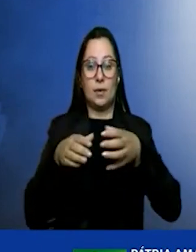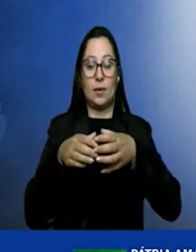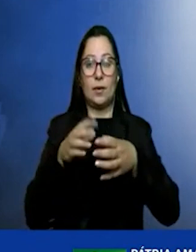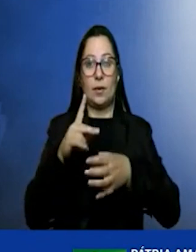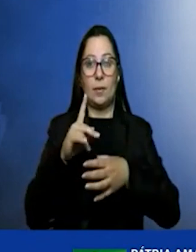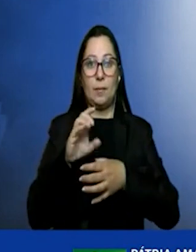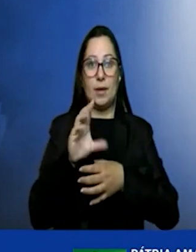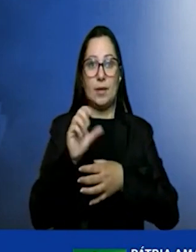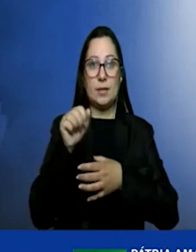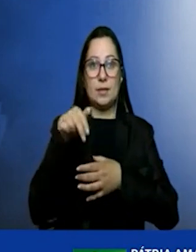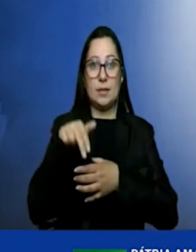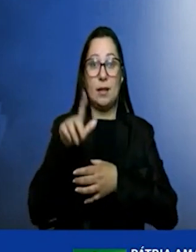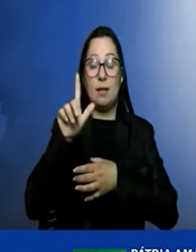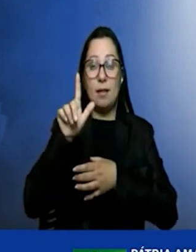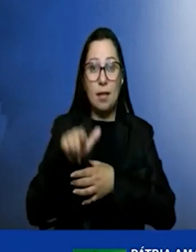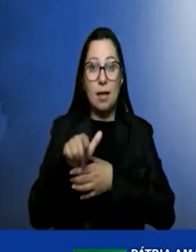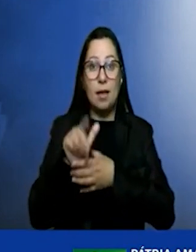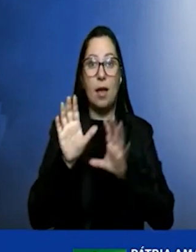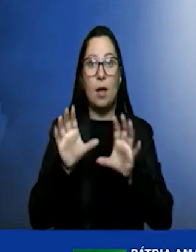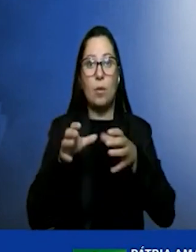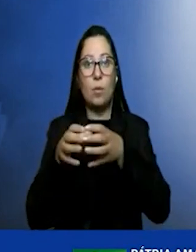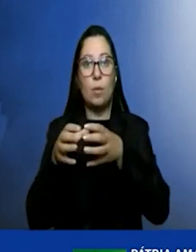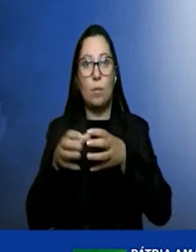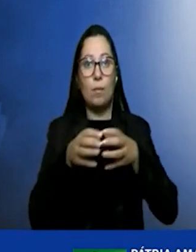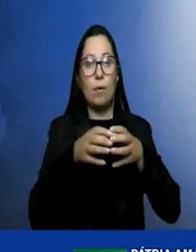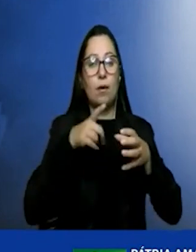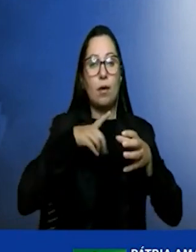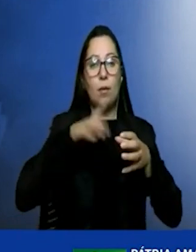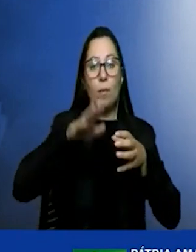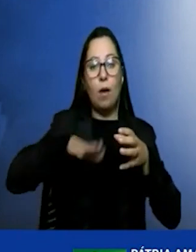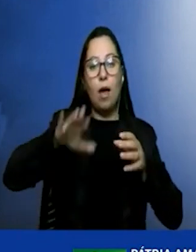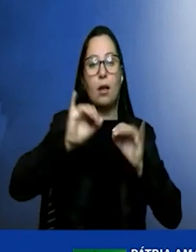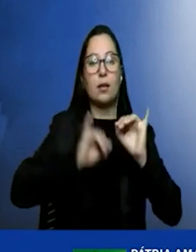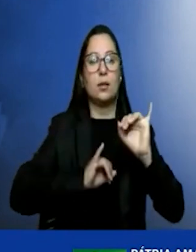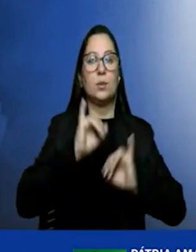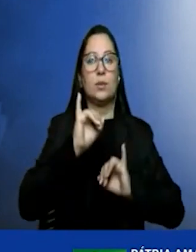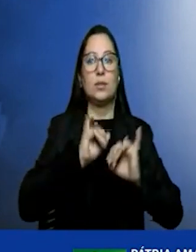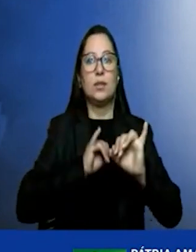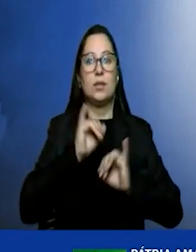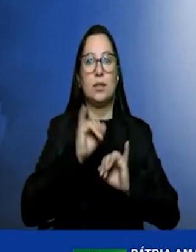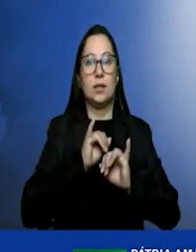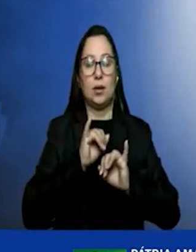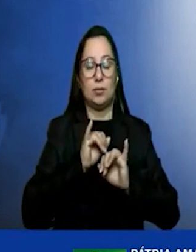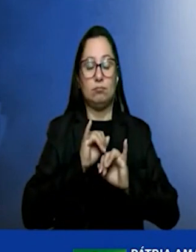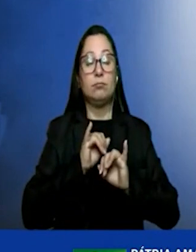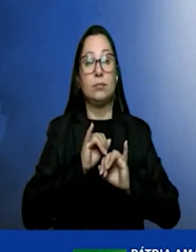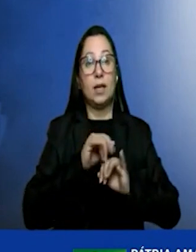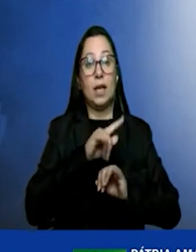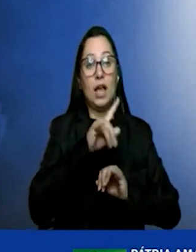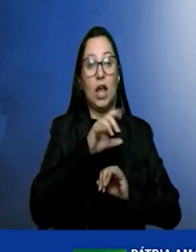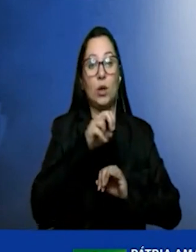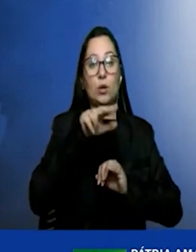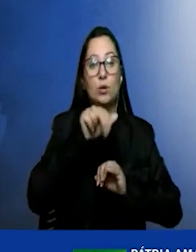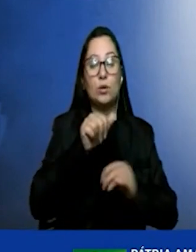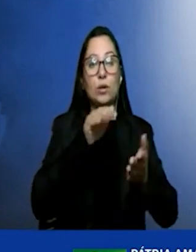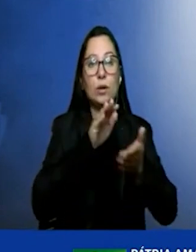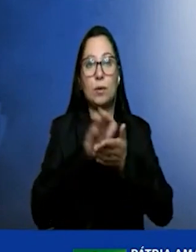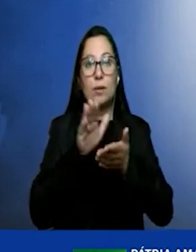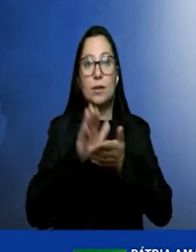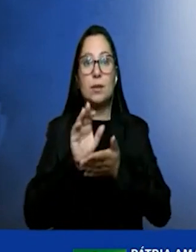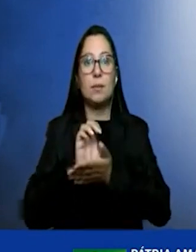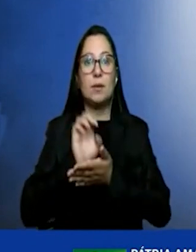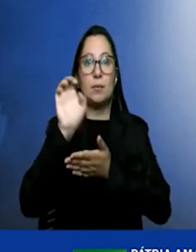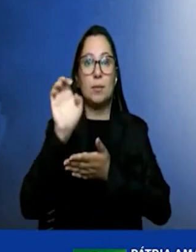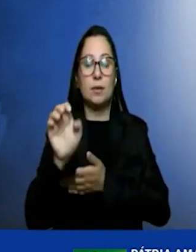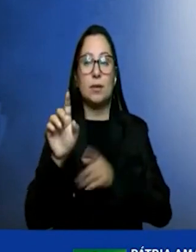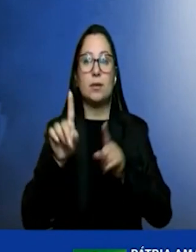um complexo constituído de uma área industrial, de uma zona de processamento de exportação e de